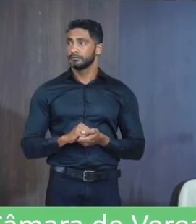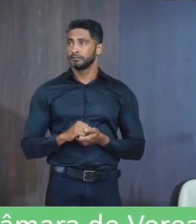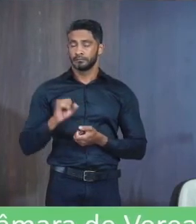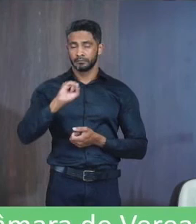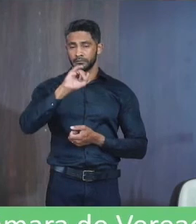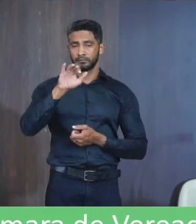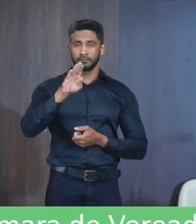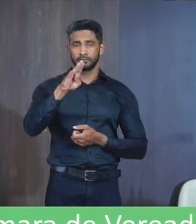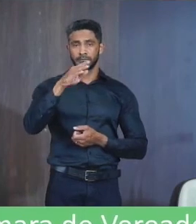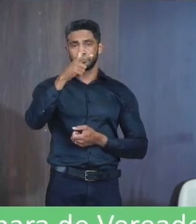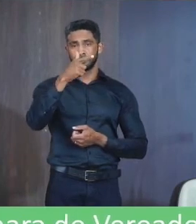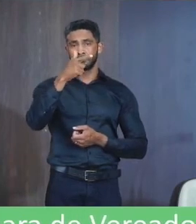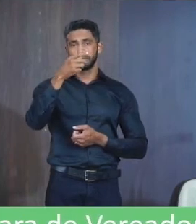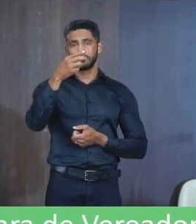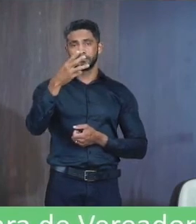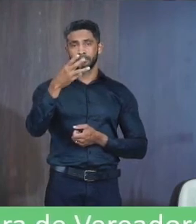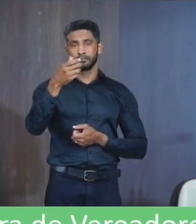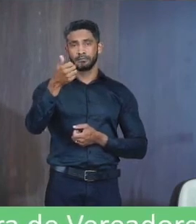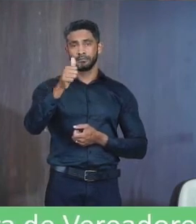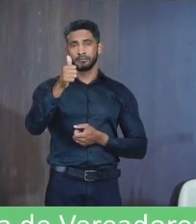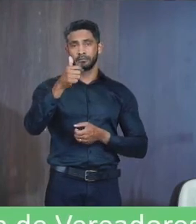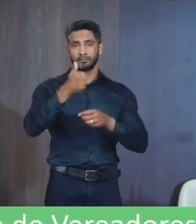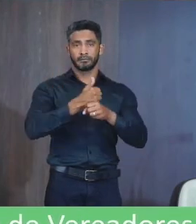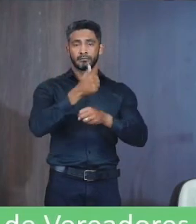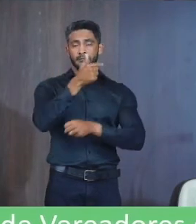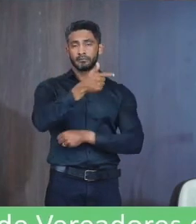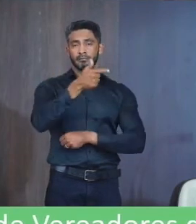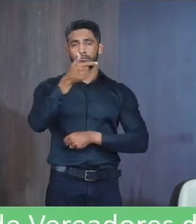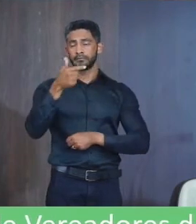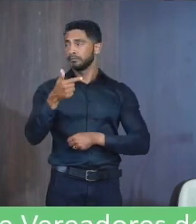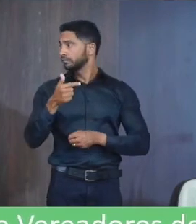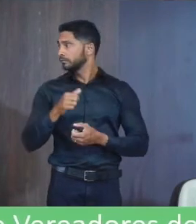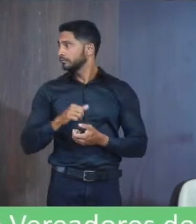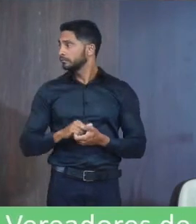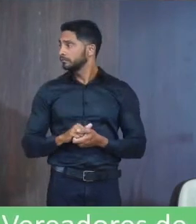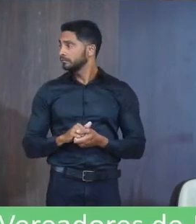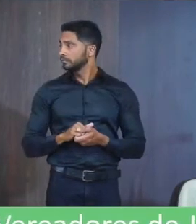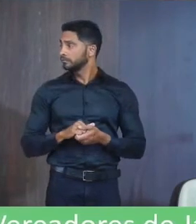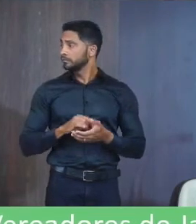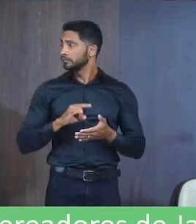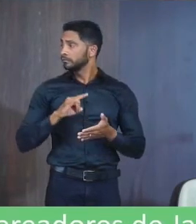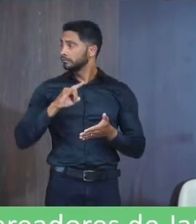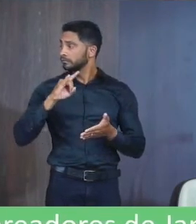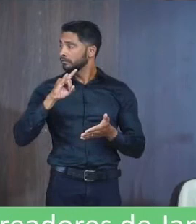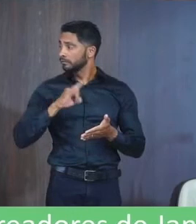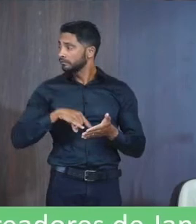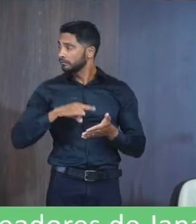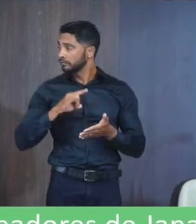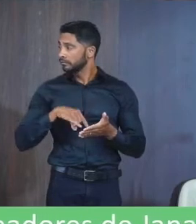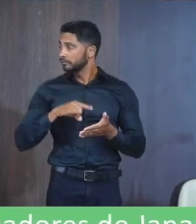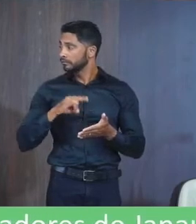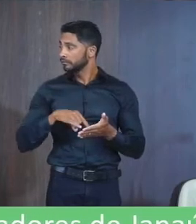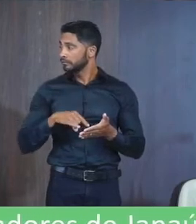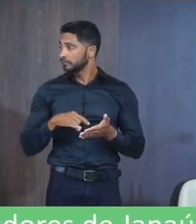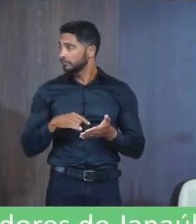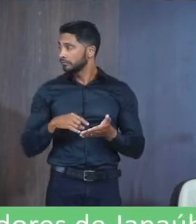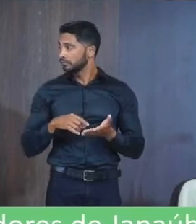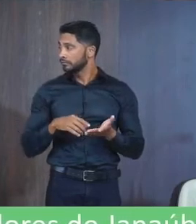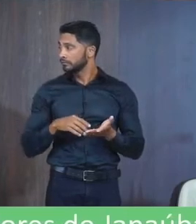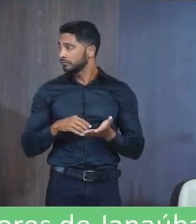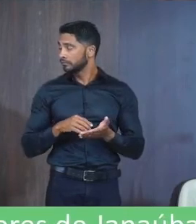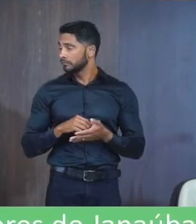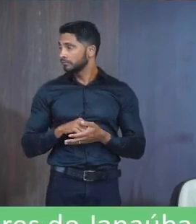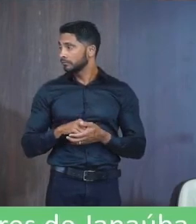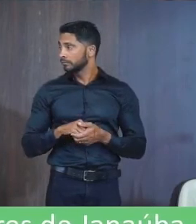Janaúba 23 de 11 de 2022 Tem aqui Um documento Creio que deve ser Oficio ou requerimento Não tem descrição